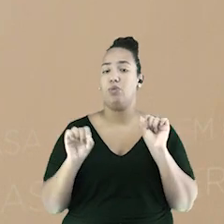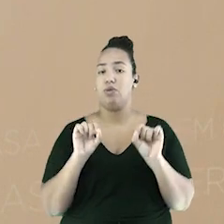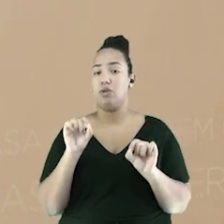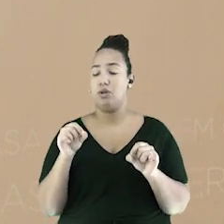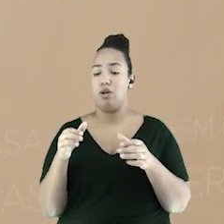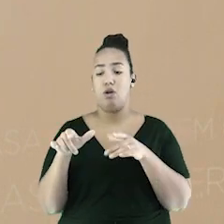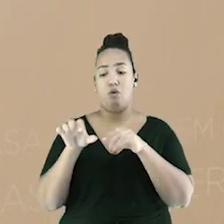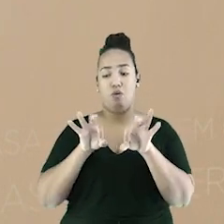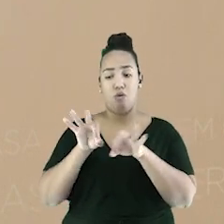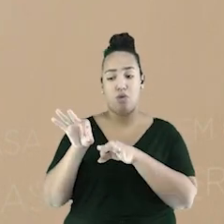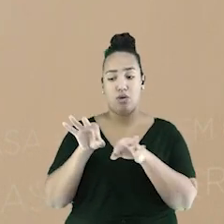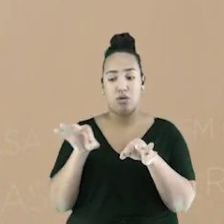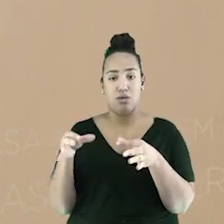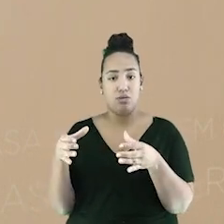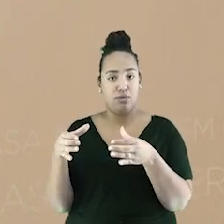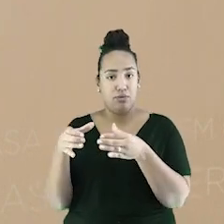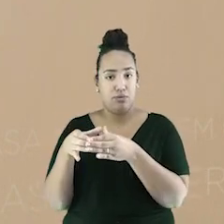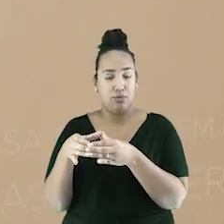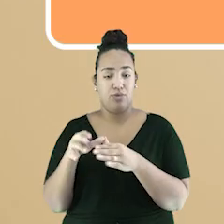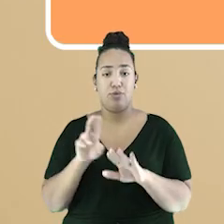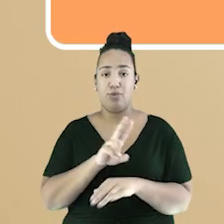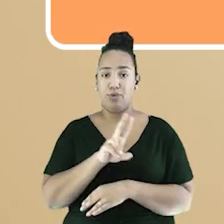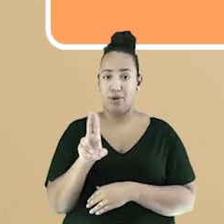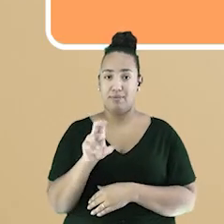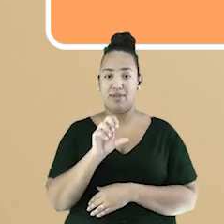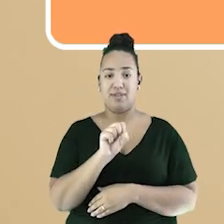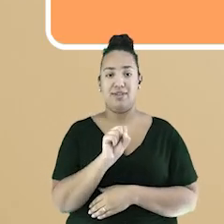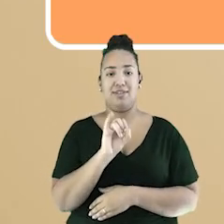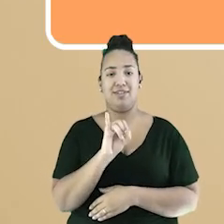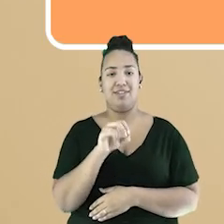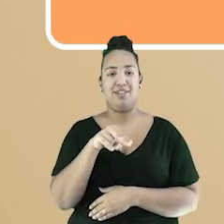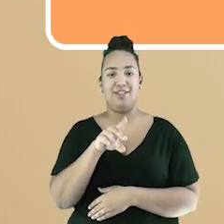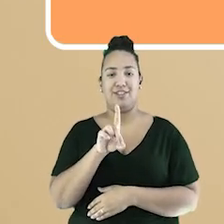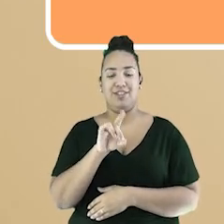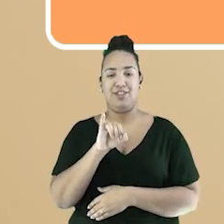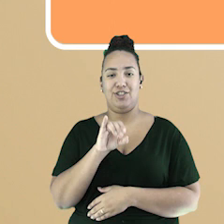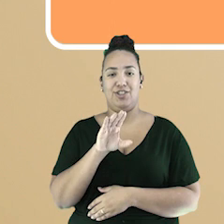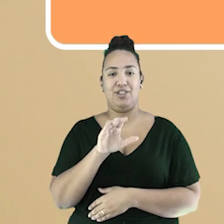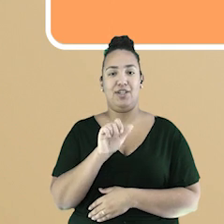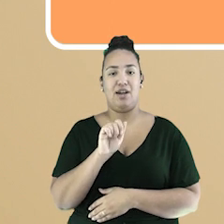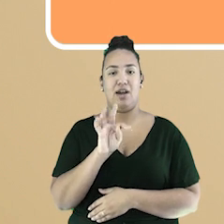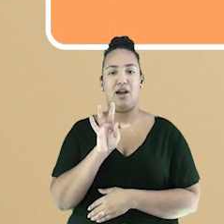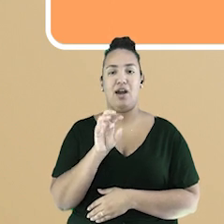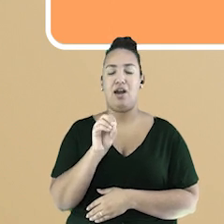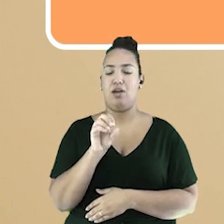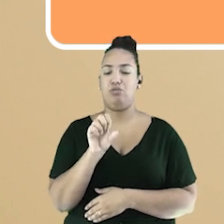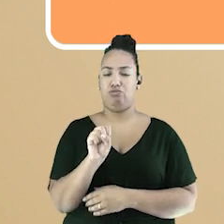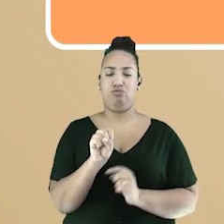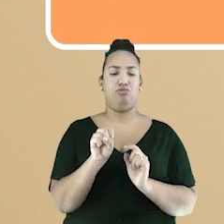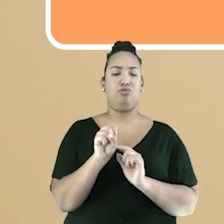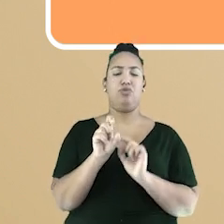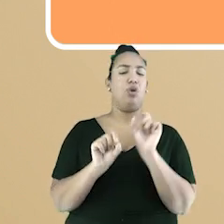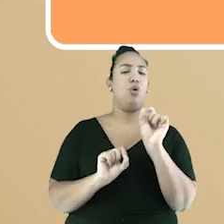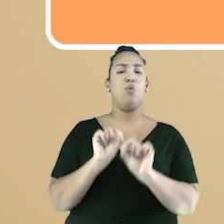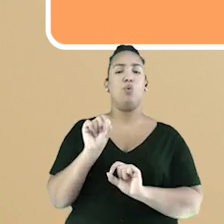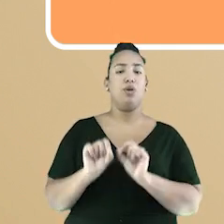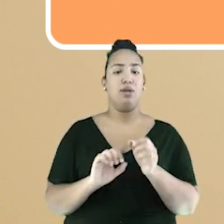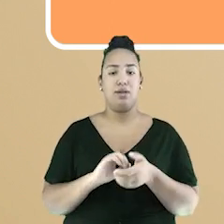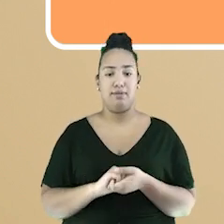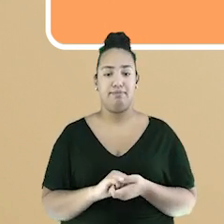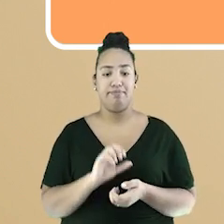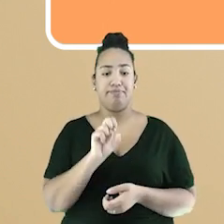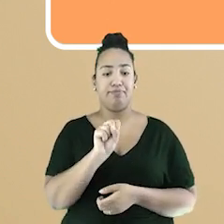esteja se perguntando, o que é um sindicato? Um sindicato é a união ou associação de pessoas que se